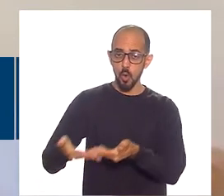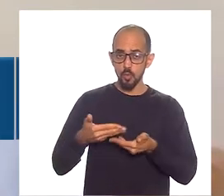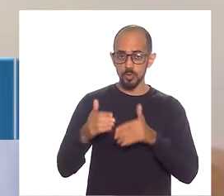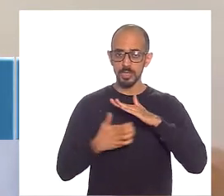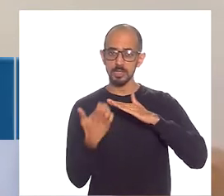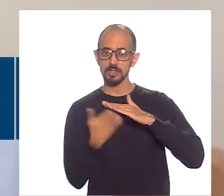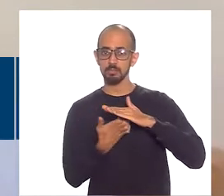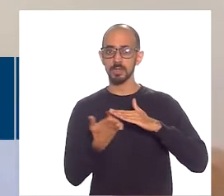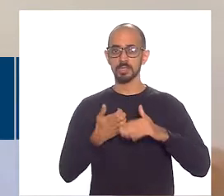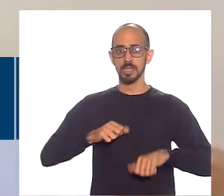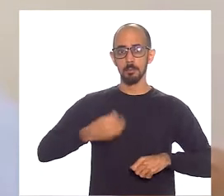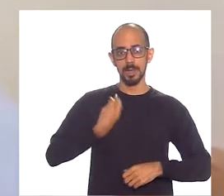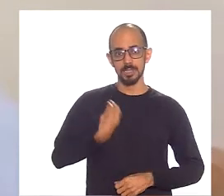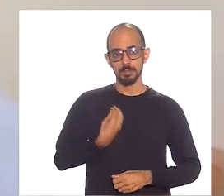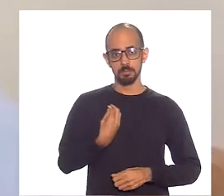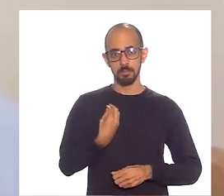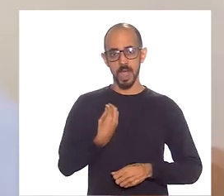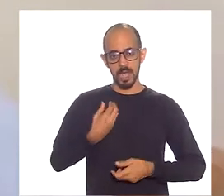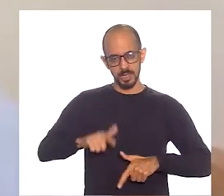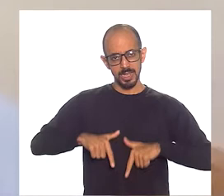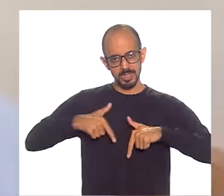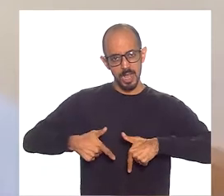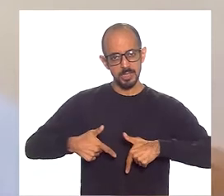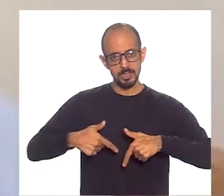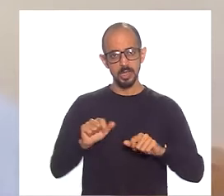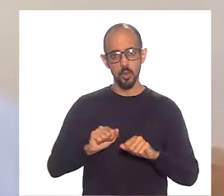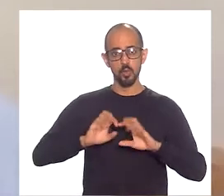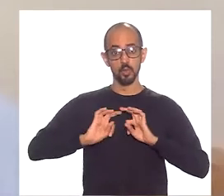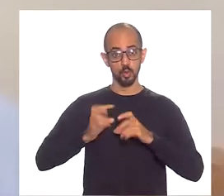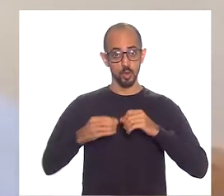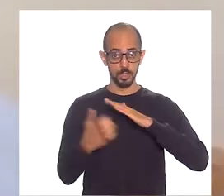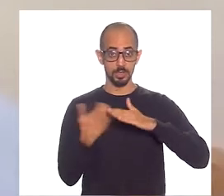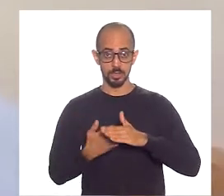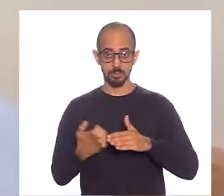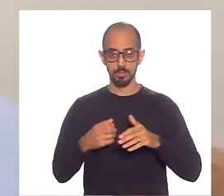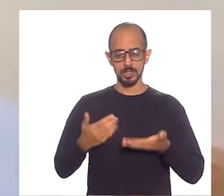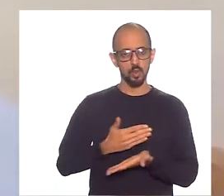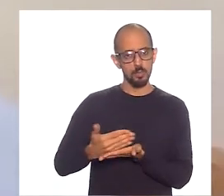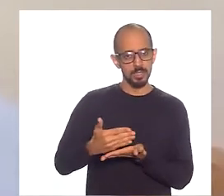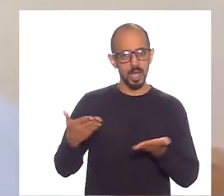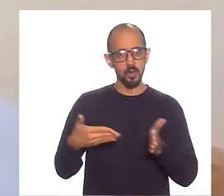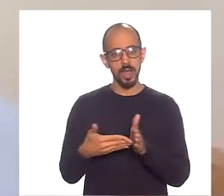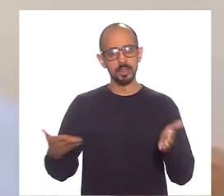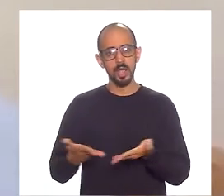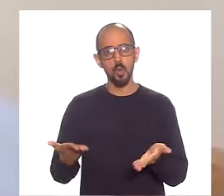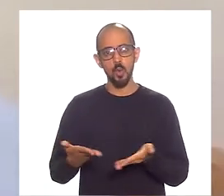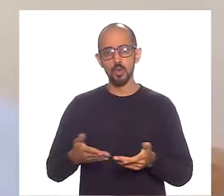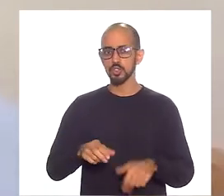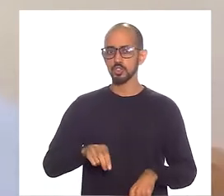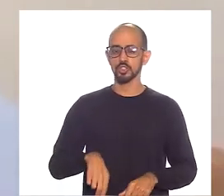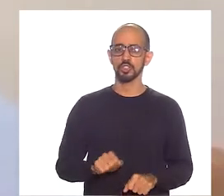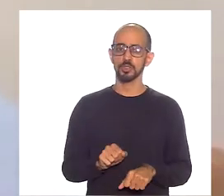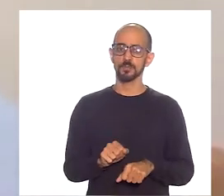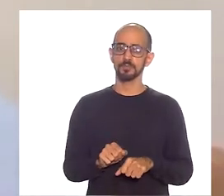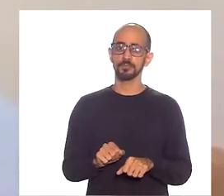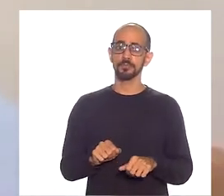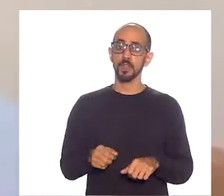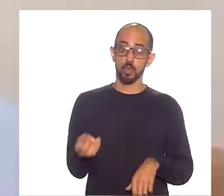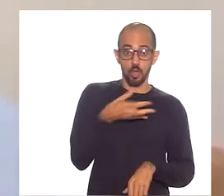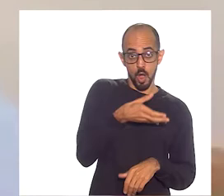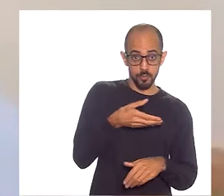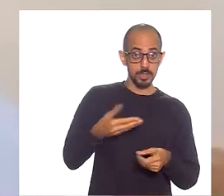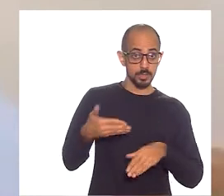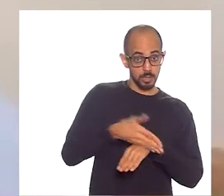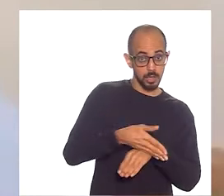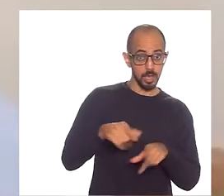iniciativa. Todas as empresas que começaram no projeto estão até hoje e novas entraram. Depois desse engajamento,